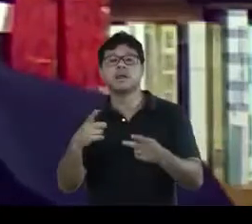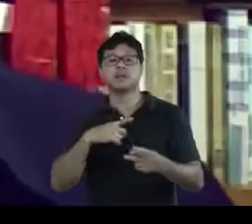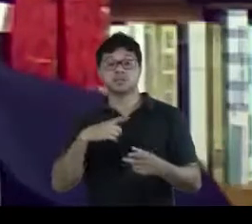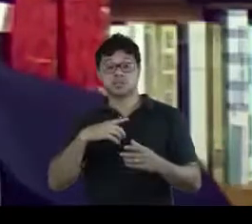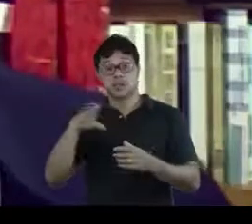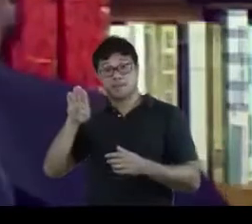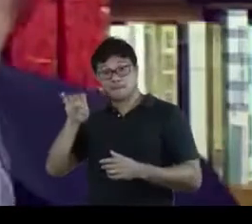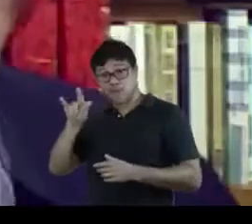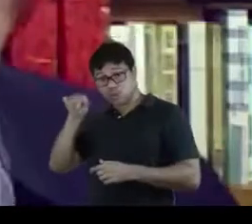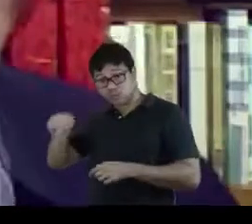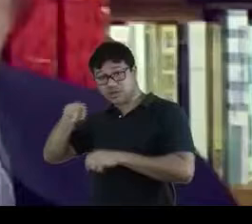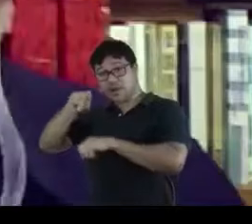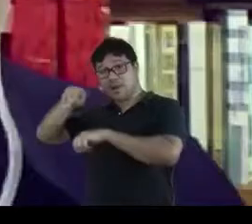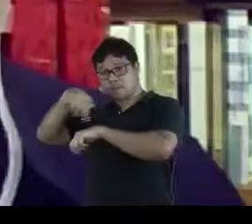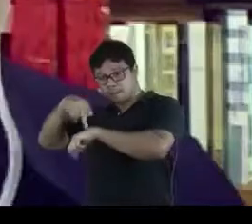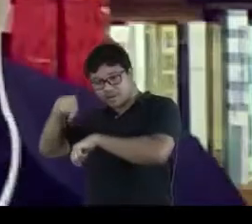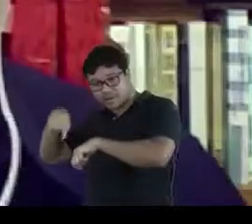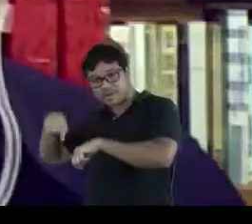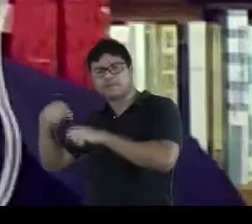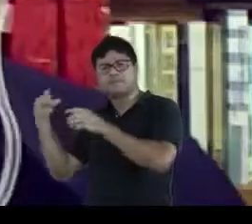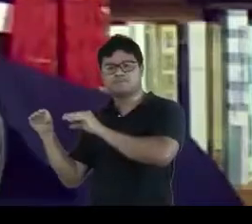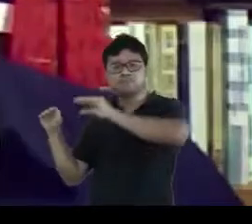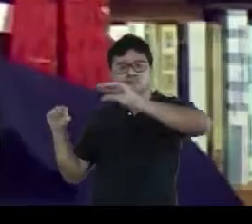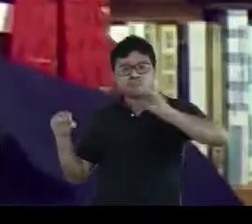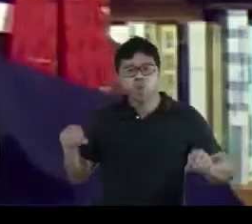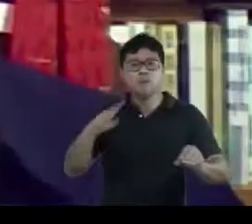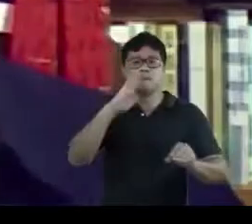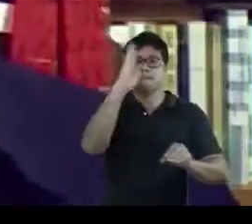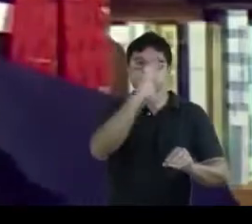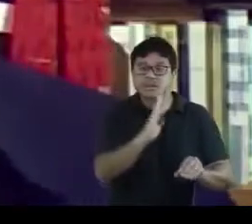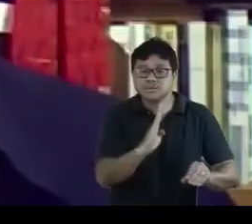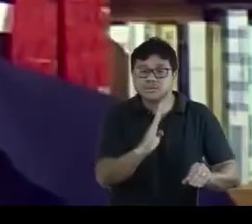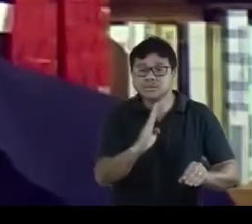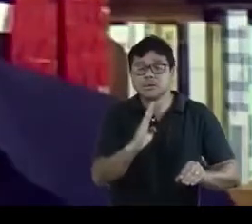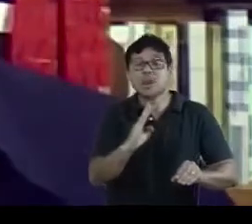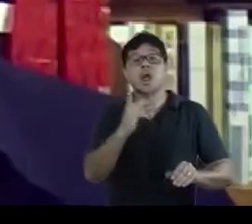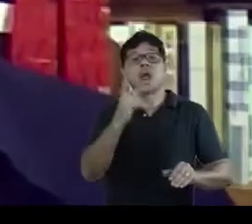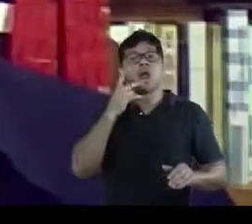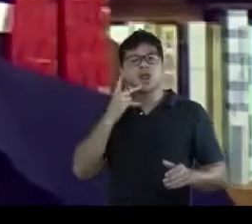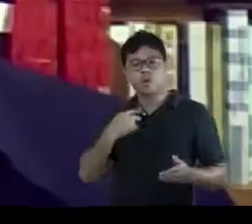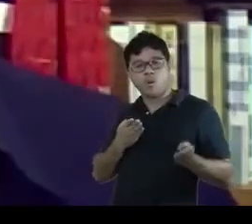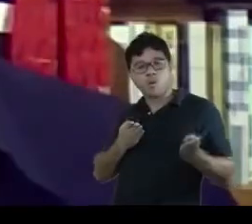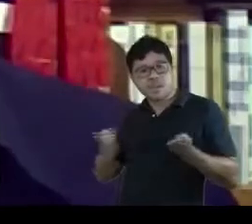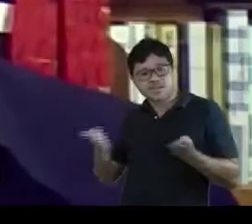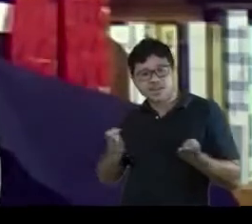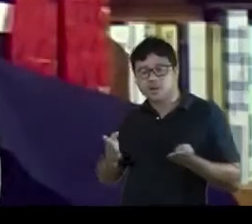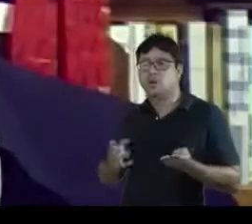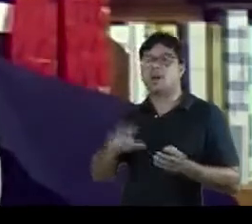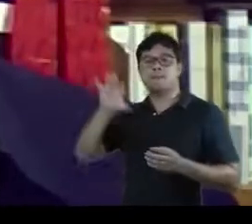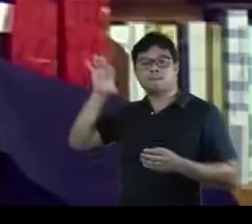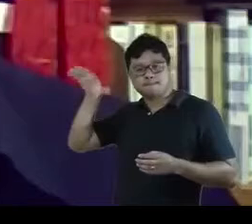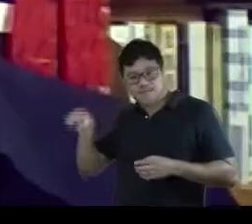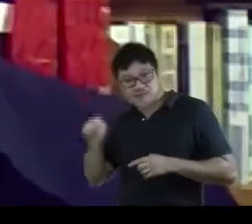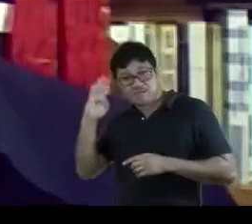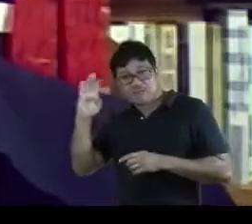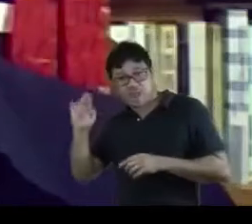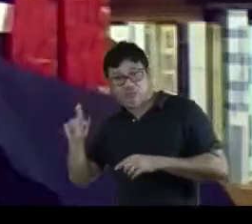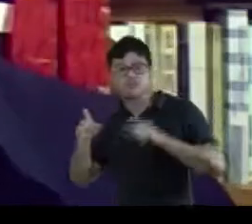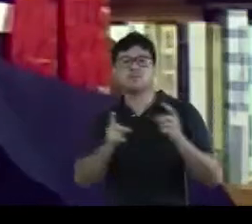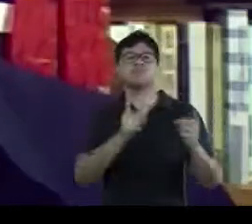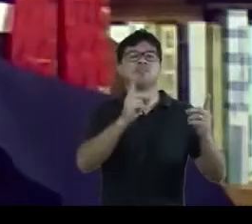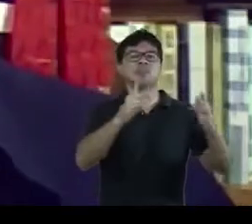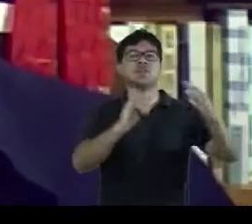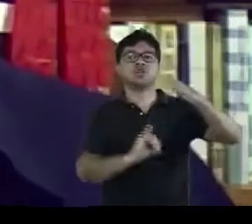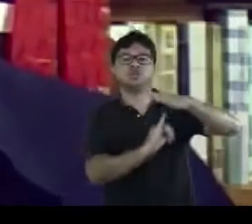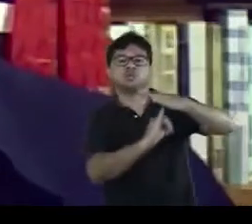belgas, seu proprietário exercia o papel de intermediário de livreiros e instituições